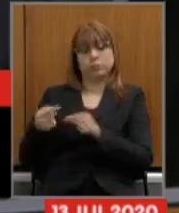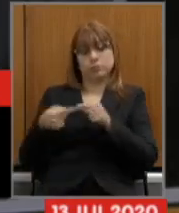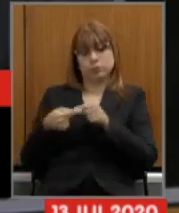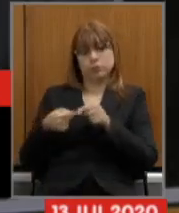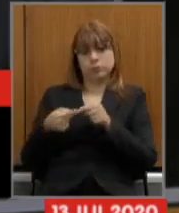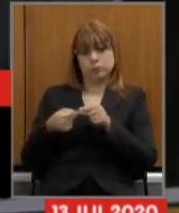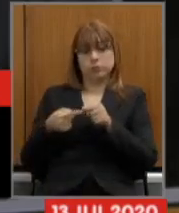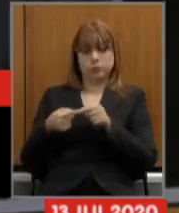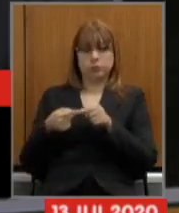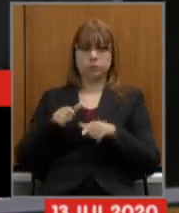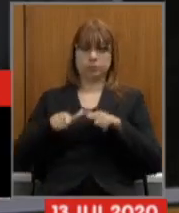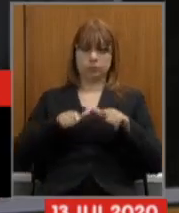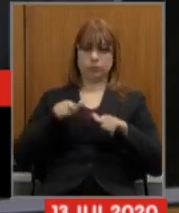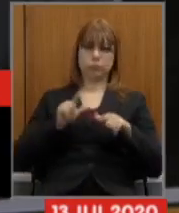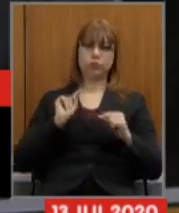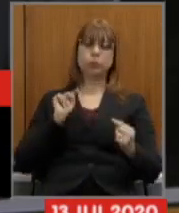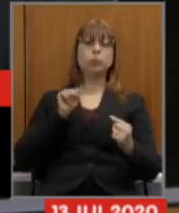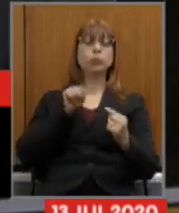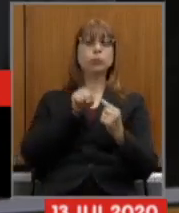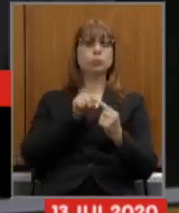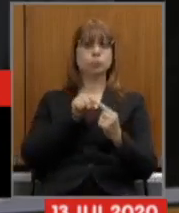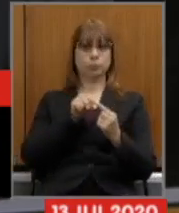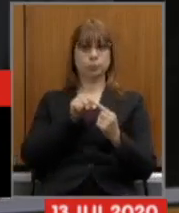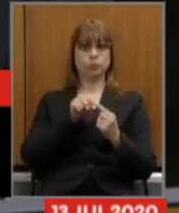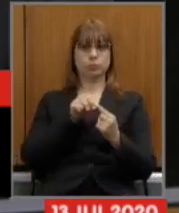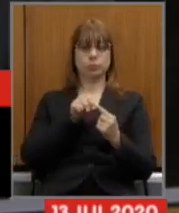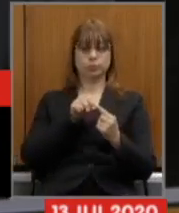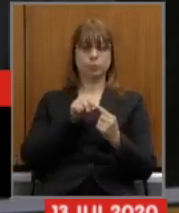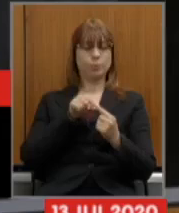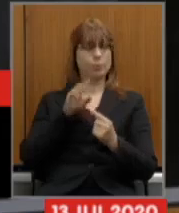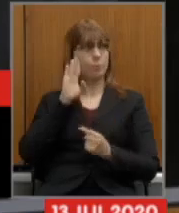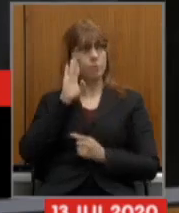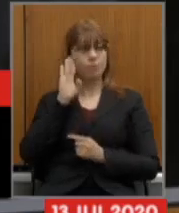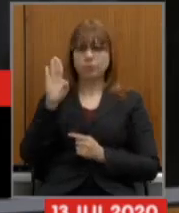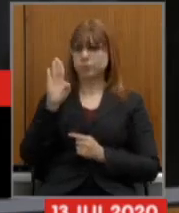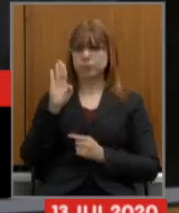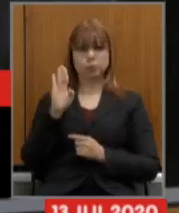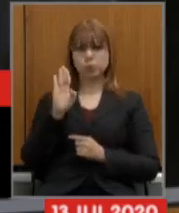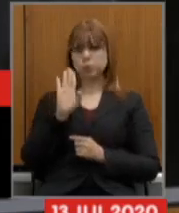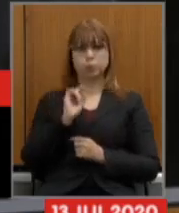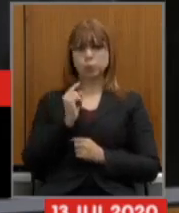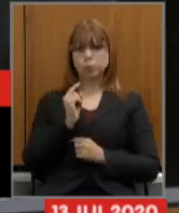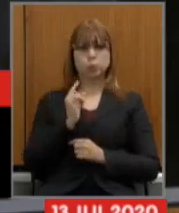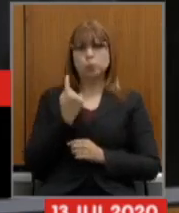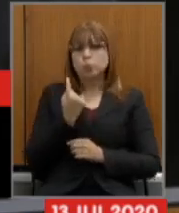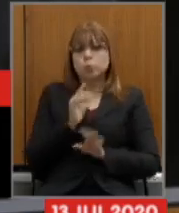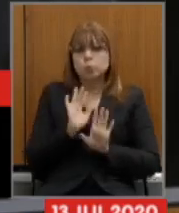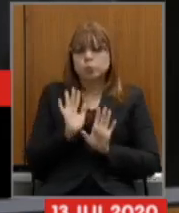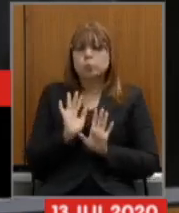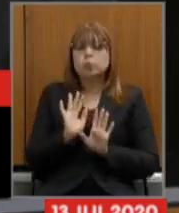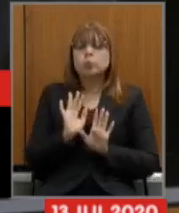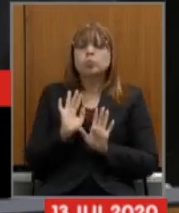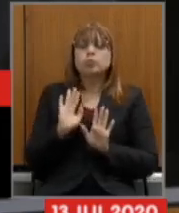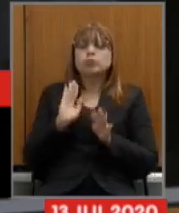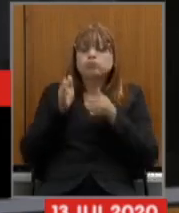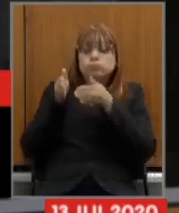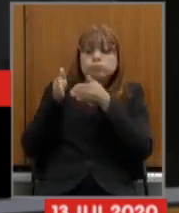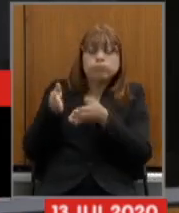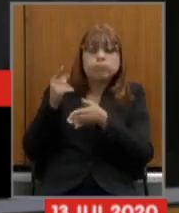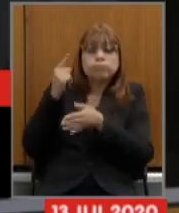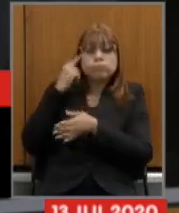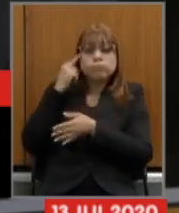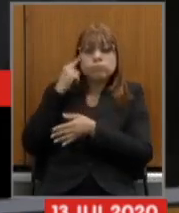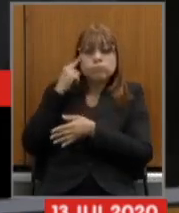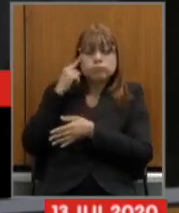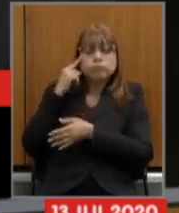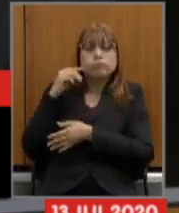com o objetivo único e exclusivo de dar foco o IPSENG na saúde e a